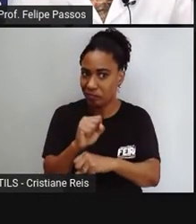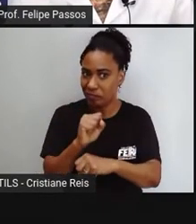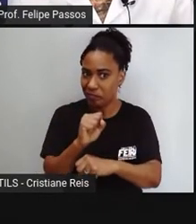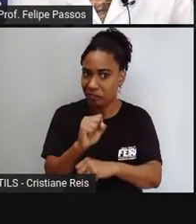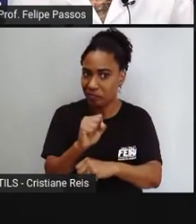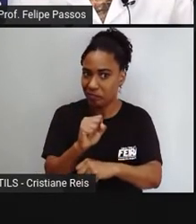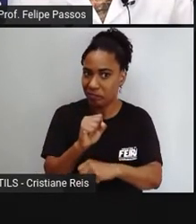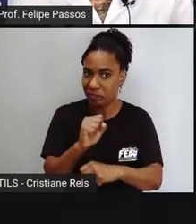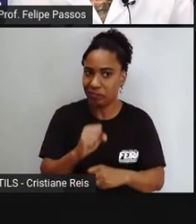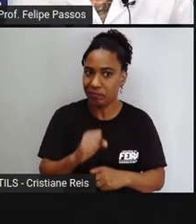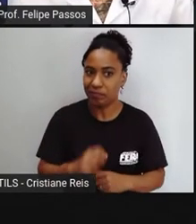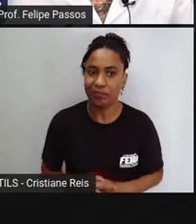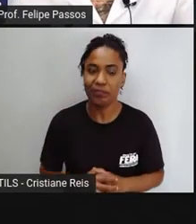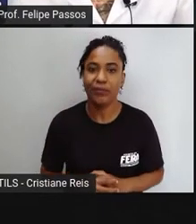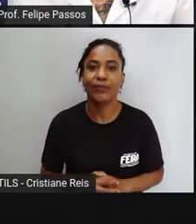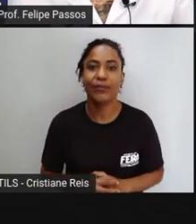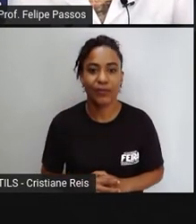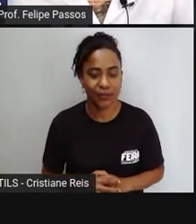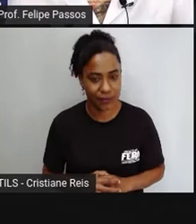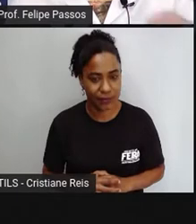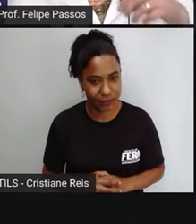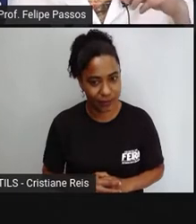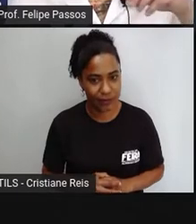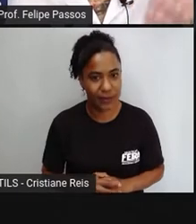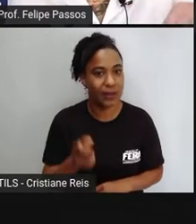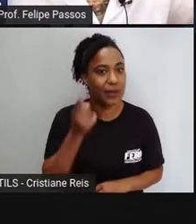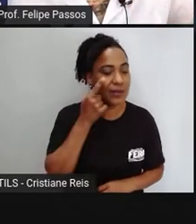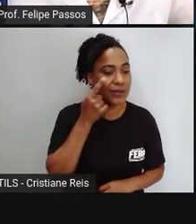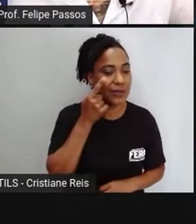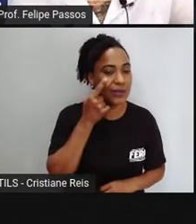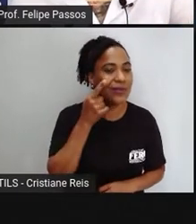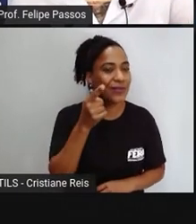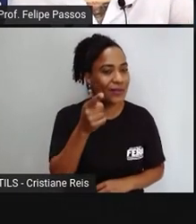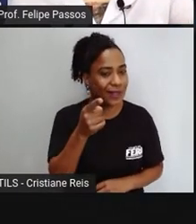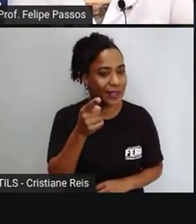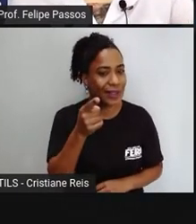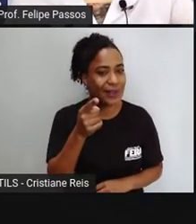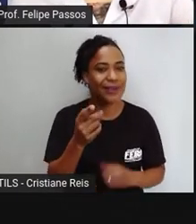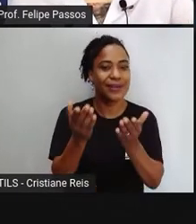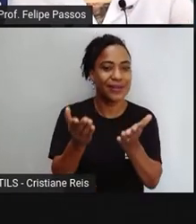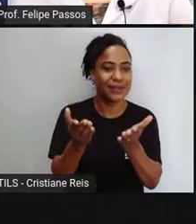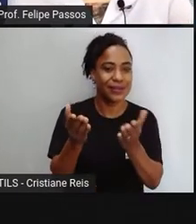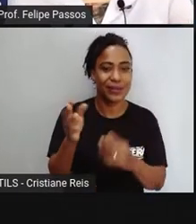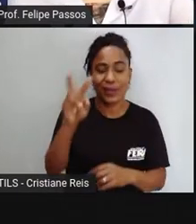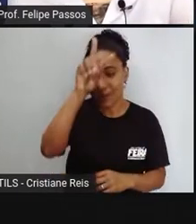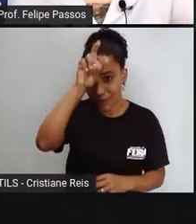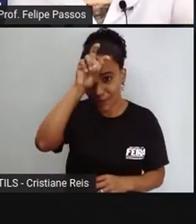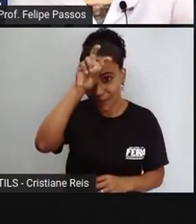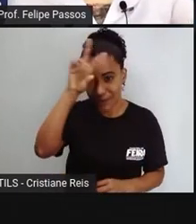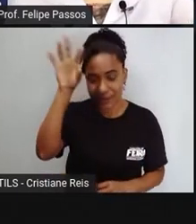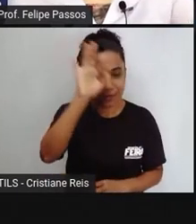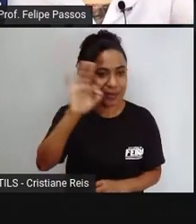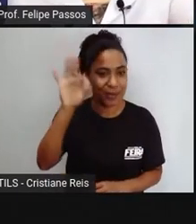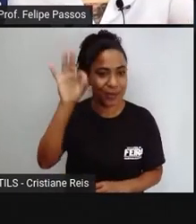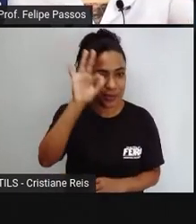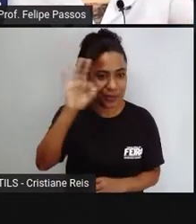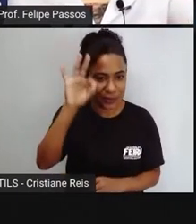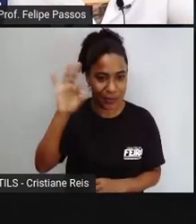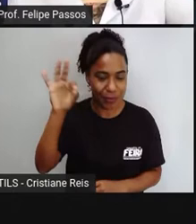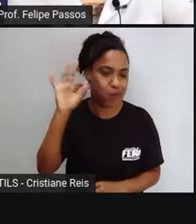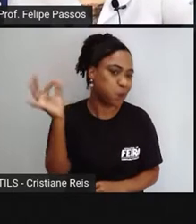Usa imenóptera em geral. Imenóptera é um grupo de animais que a gente conhece como abelha,